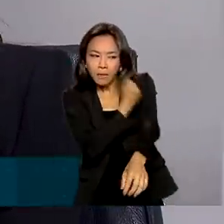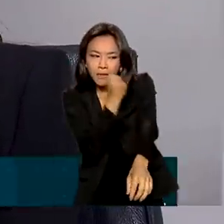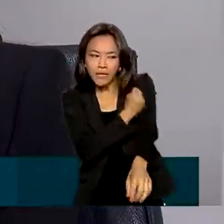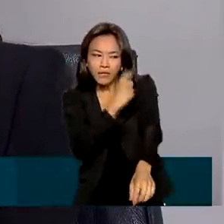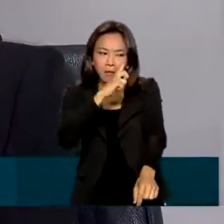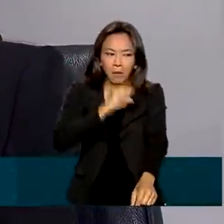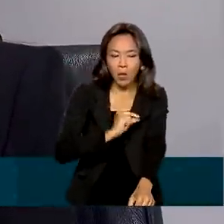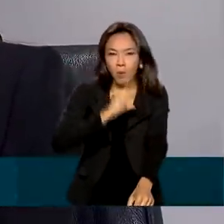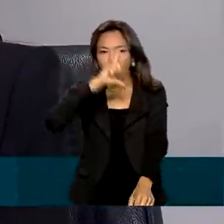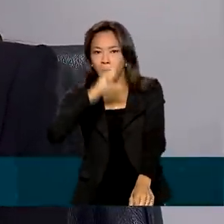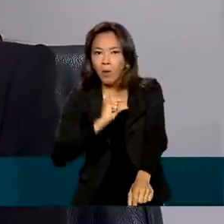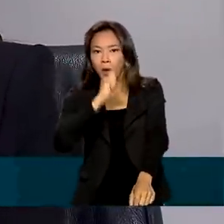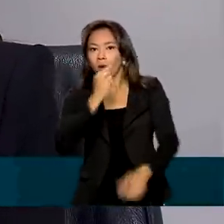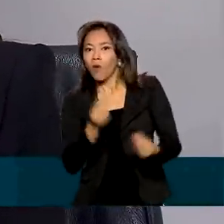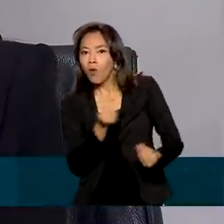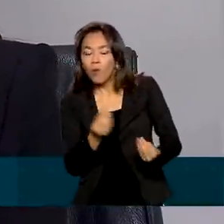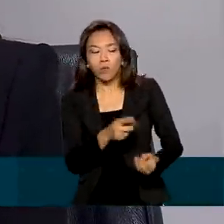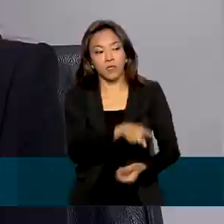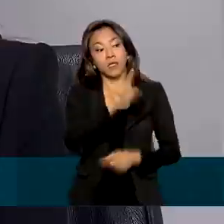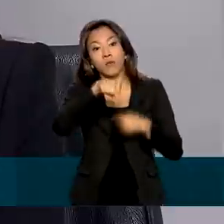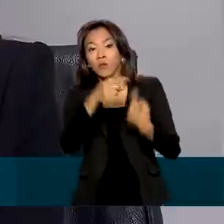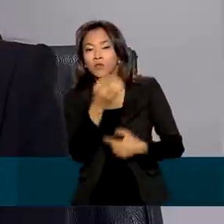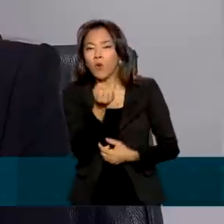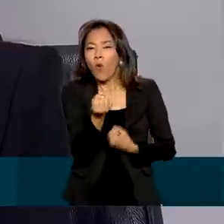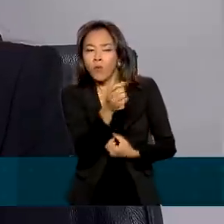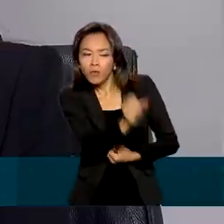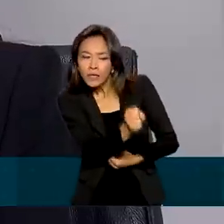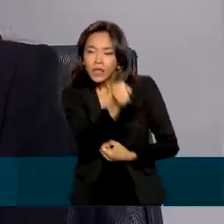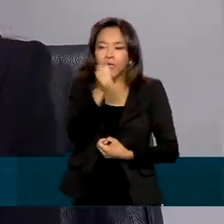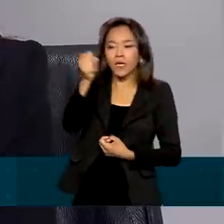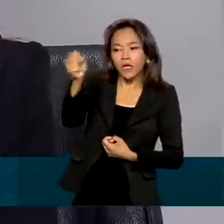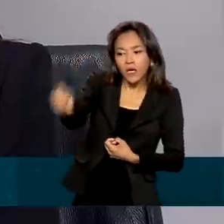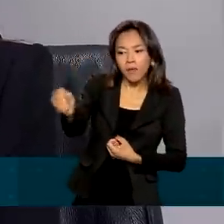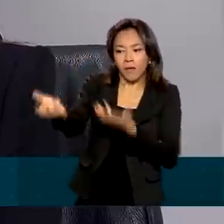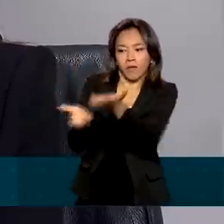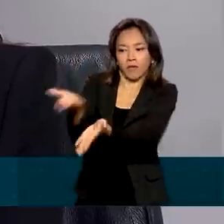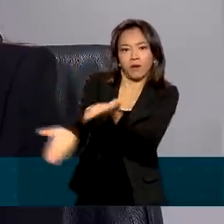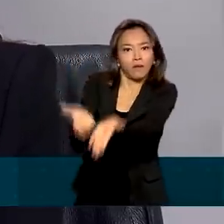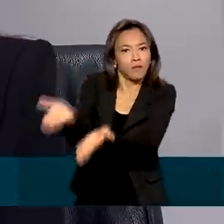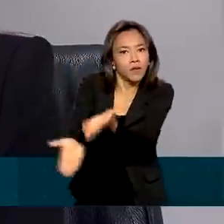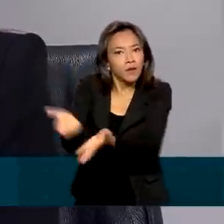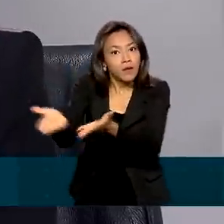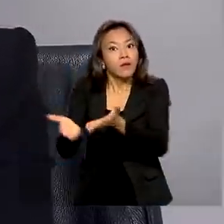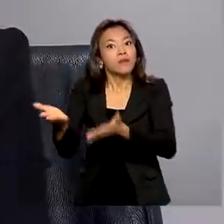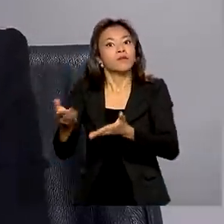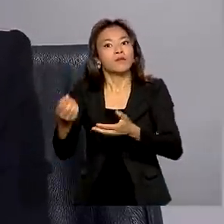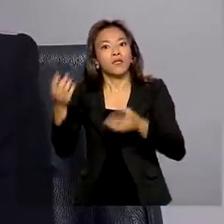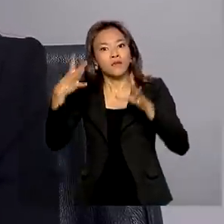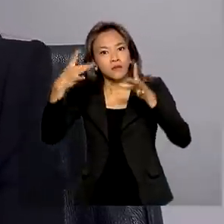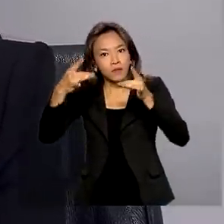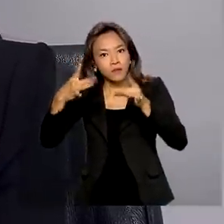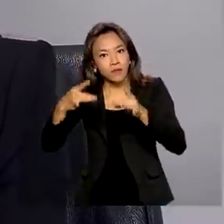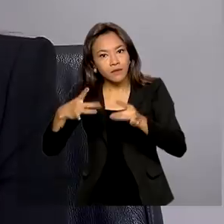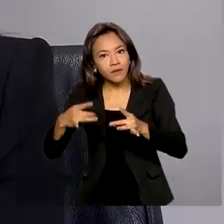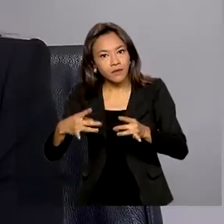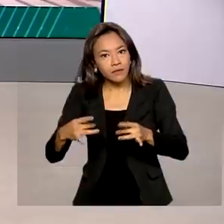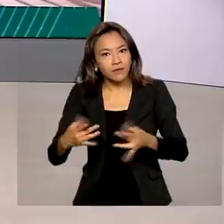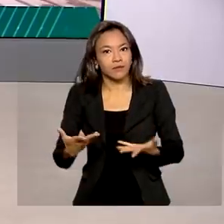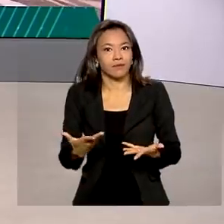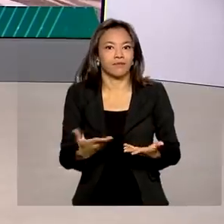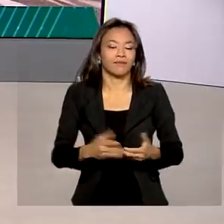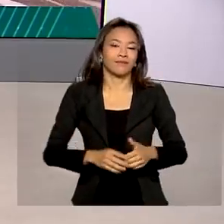encaminhar ou não para essa atenção especializada e como fazer o tratamento tanto medicamentoso quanto não farmacológico.